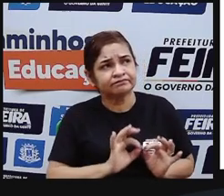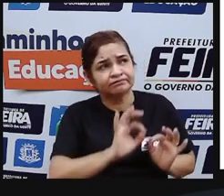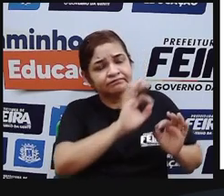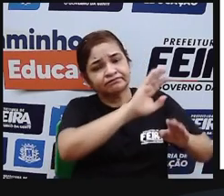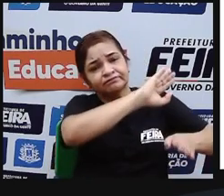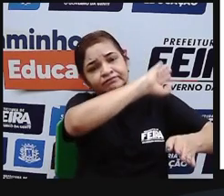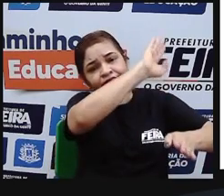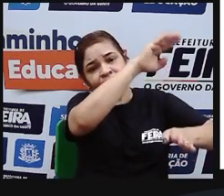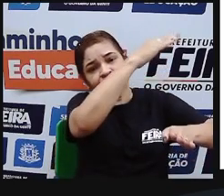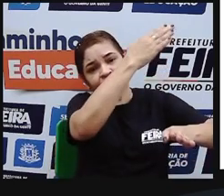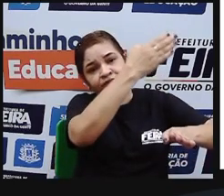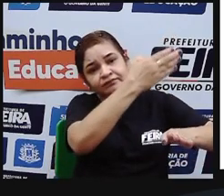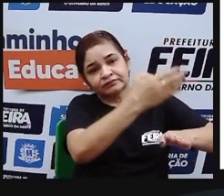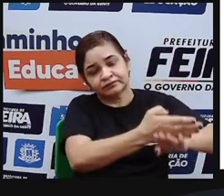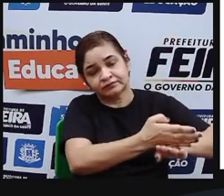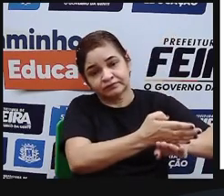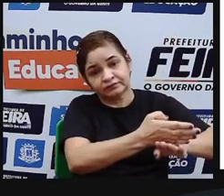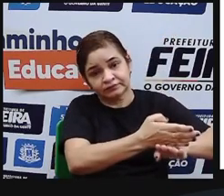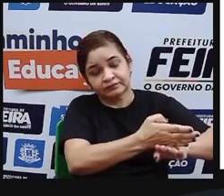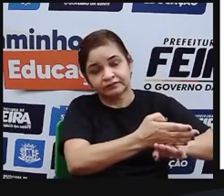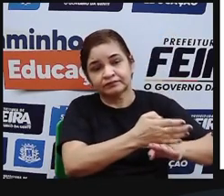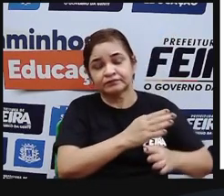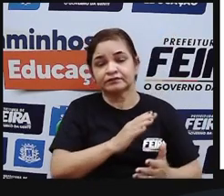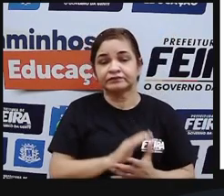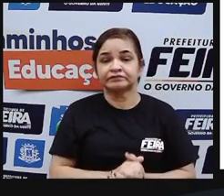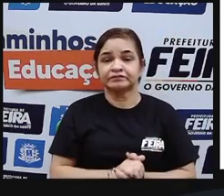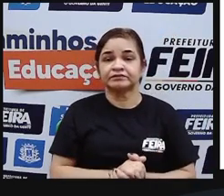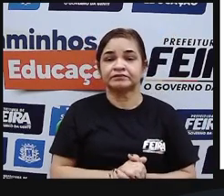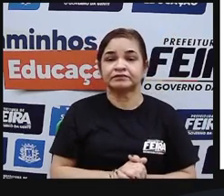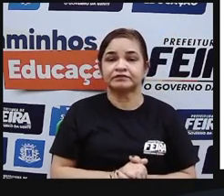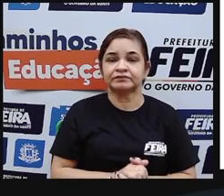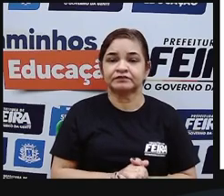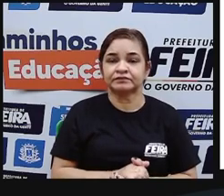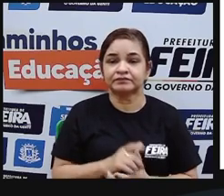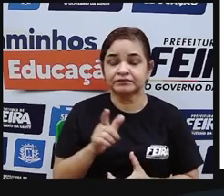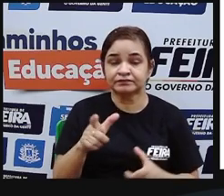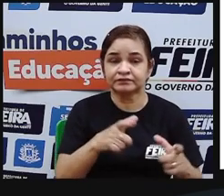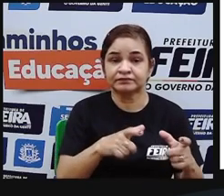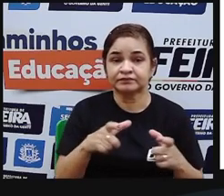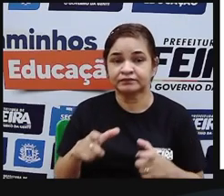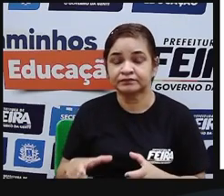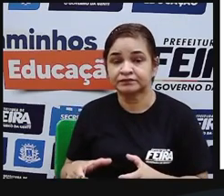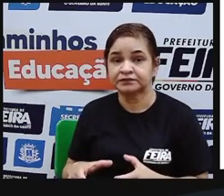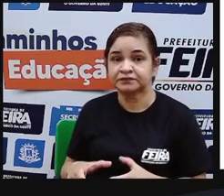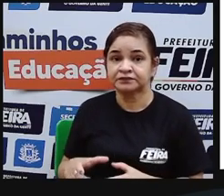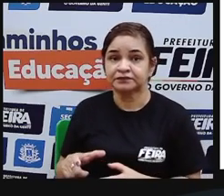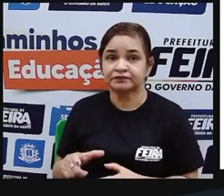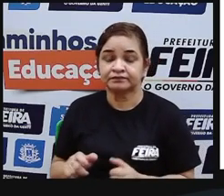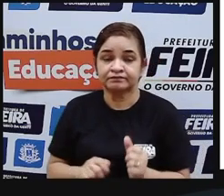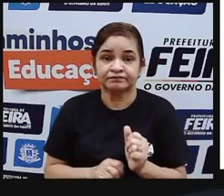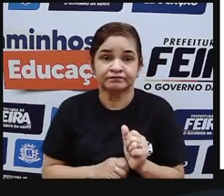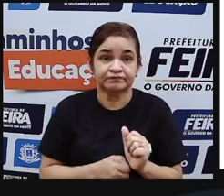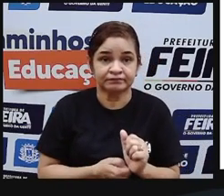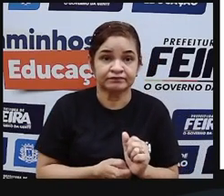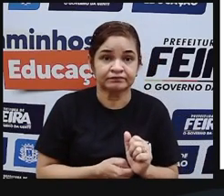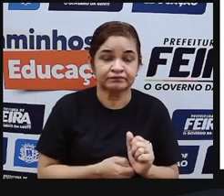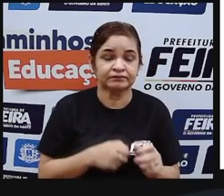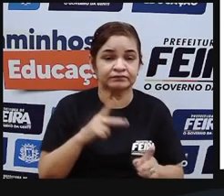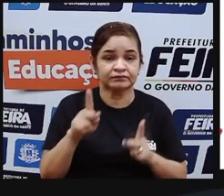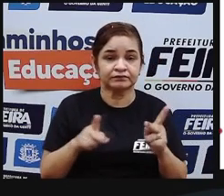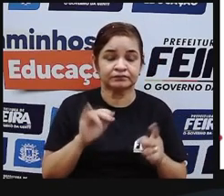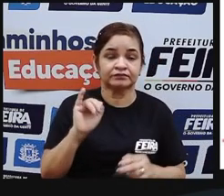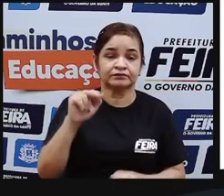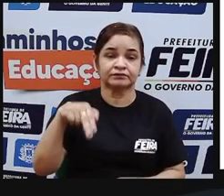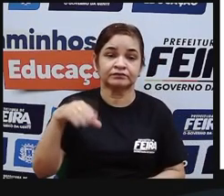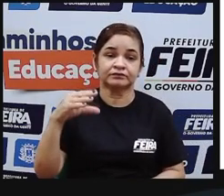né então o Machu Picchu é considerado aí um dos grandes mistérios dos povos incas